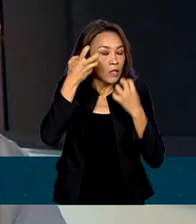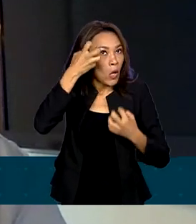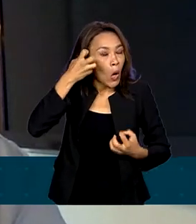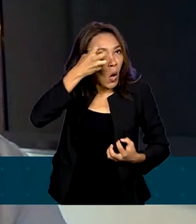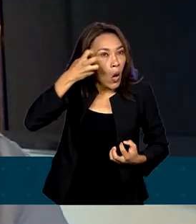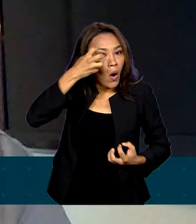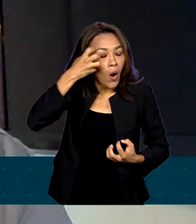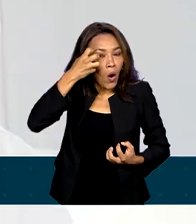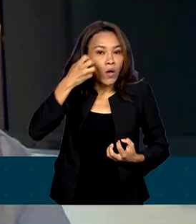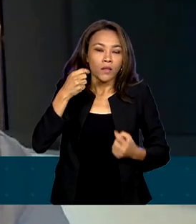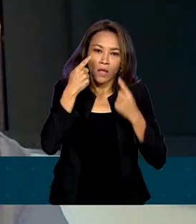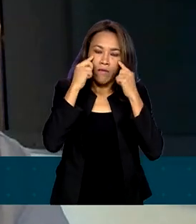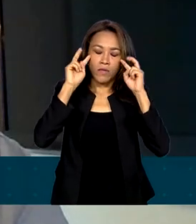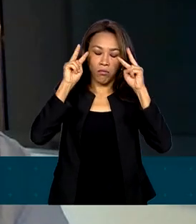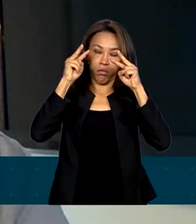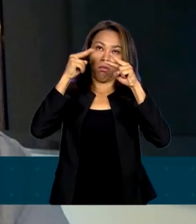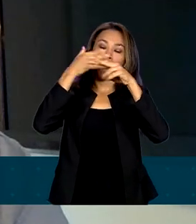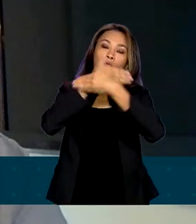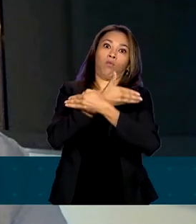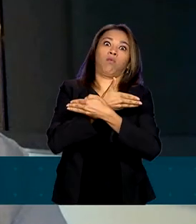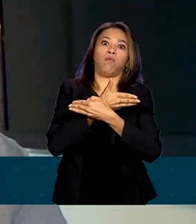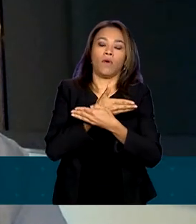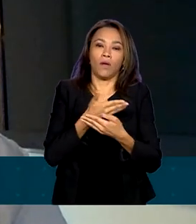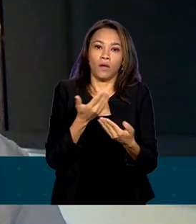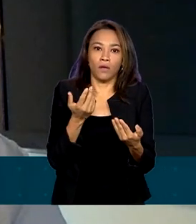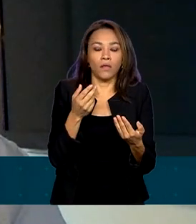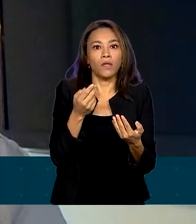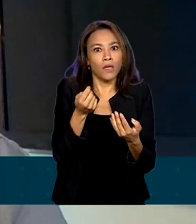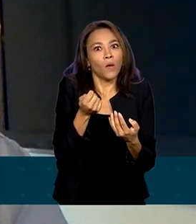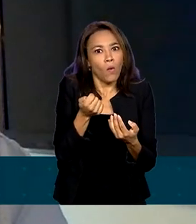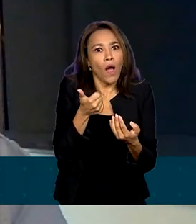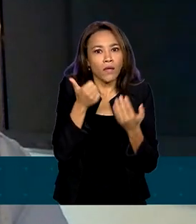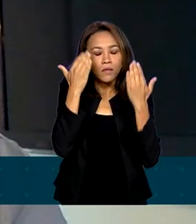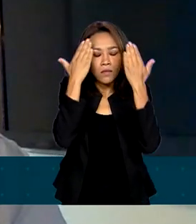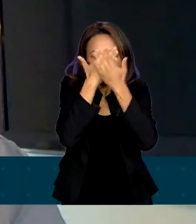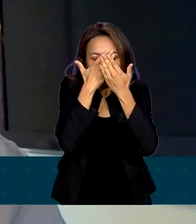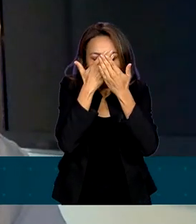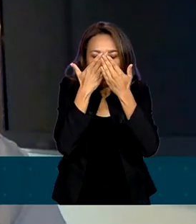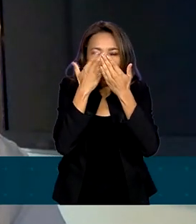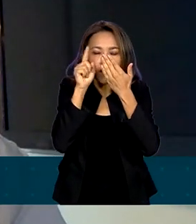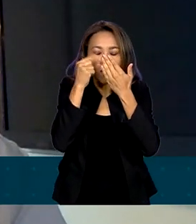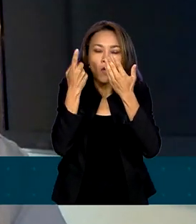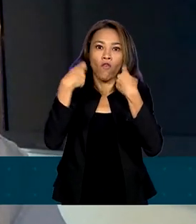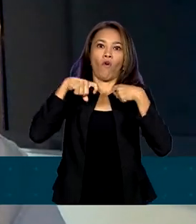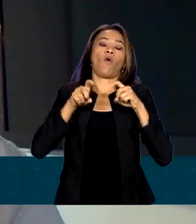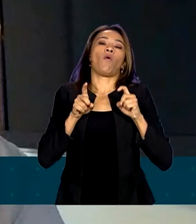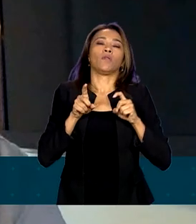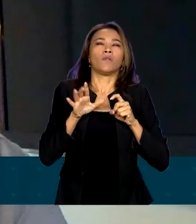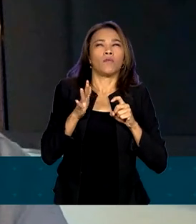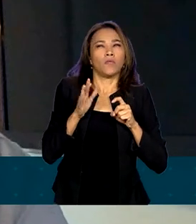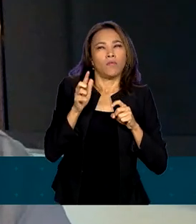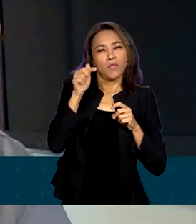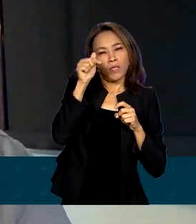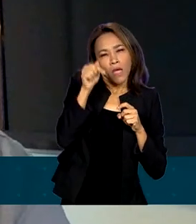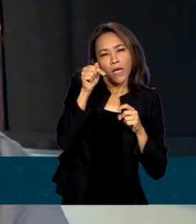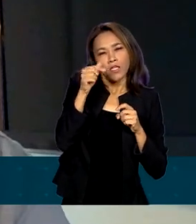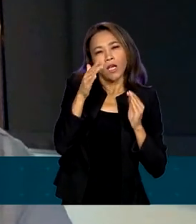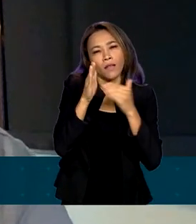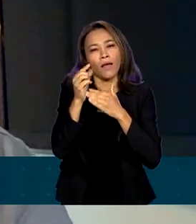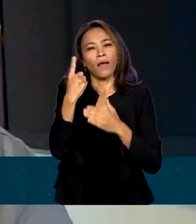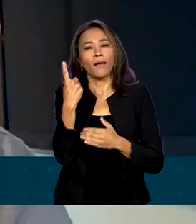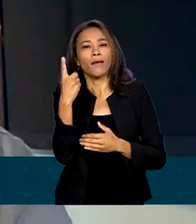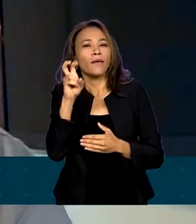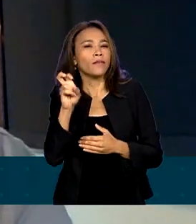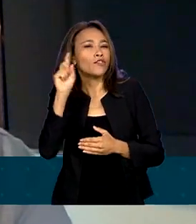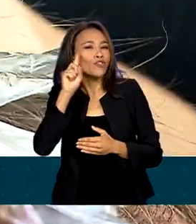coçam, visão turva. E em alguns casos, chegando a ter cegueira temporária. Ou seja, um efeito que dura de 7 a 15 dias, é o que a gente